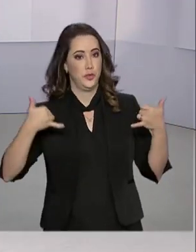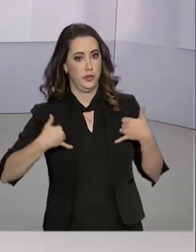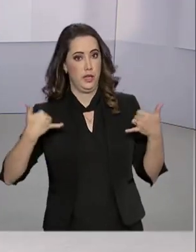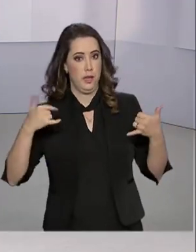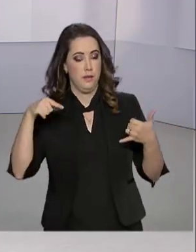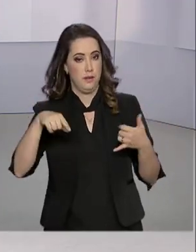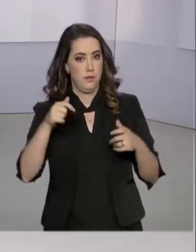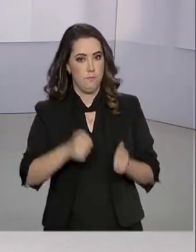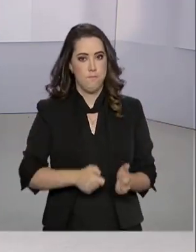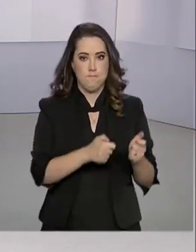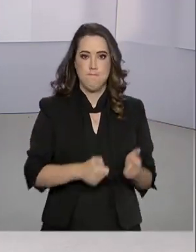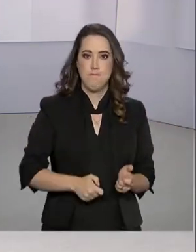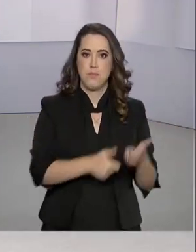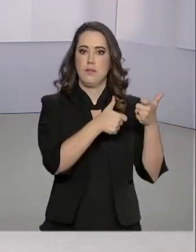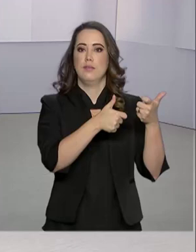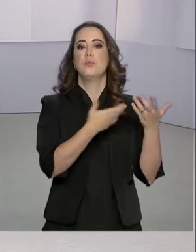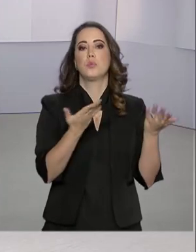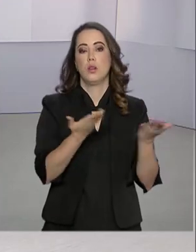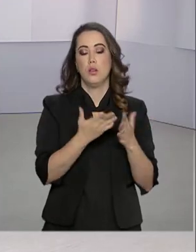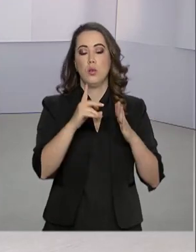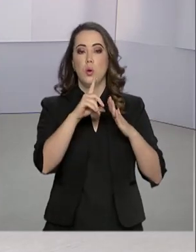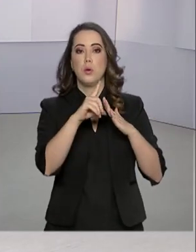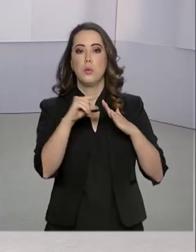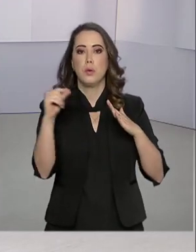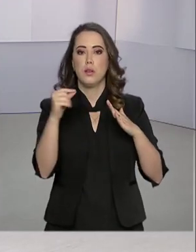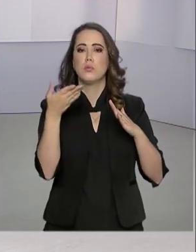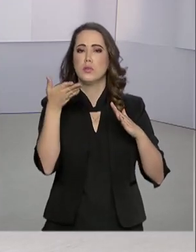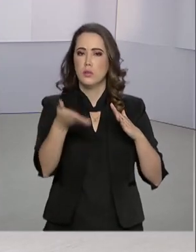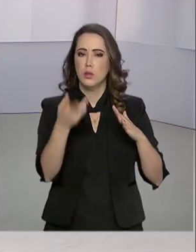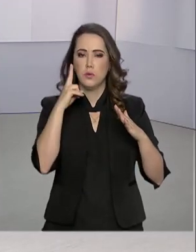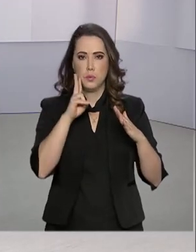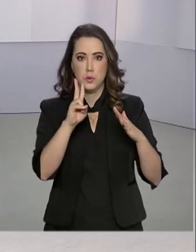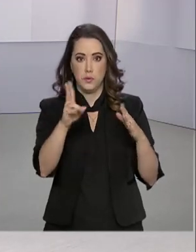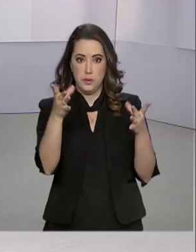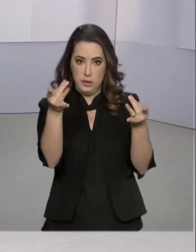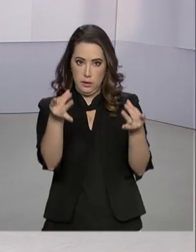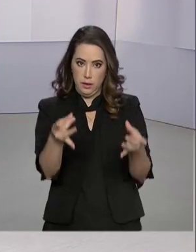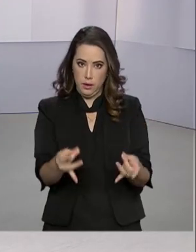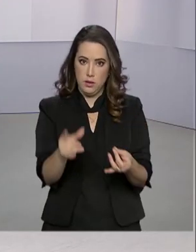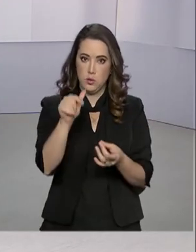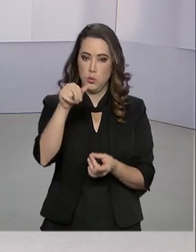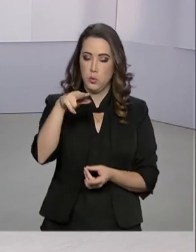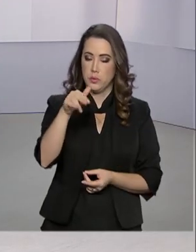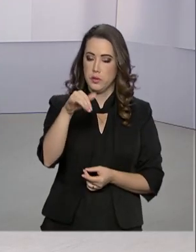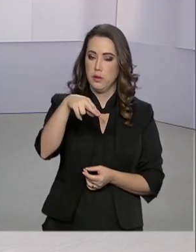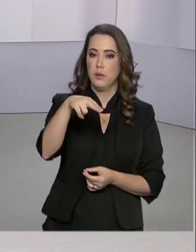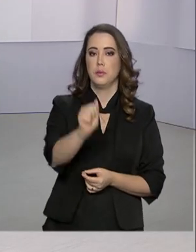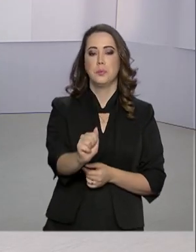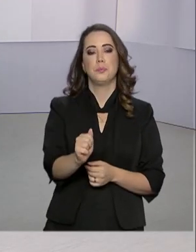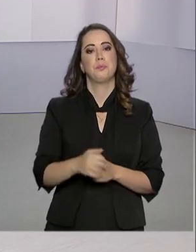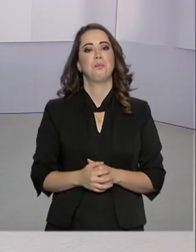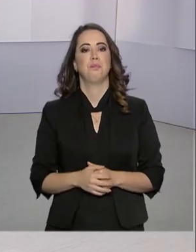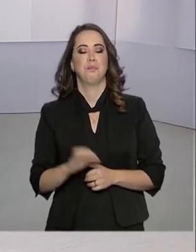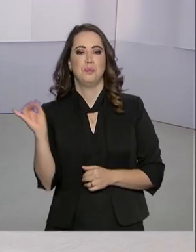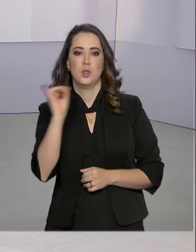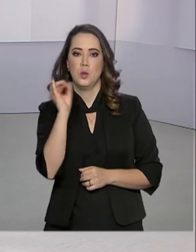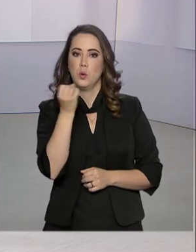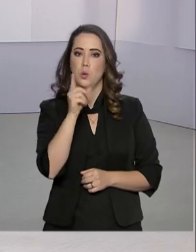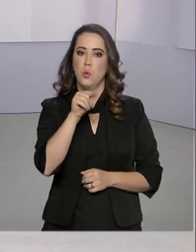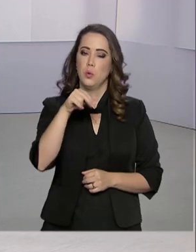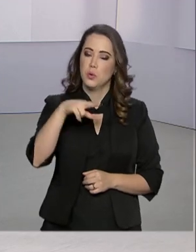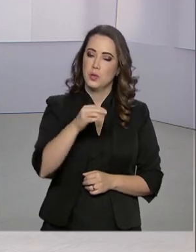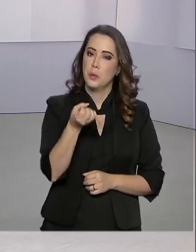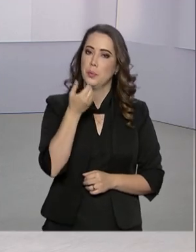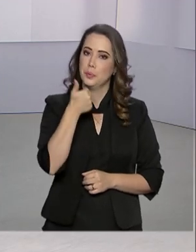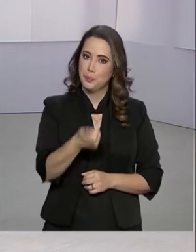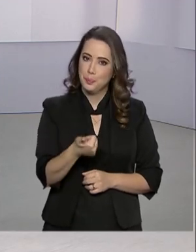fim de ano. Ele está no Palácio do Planalto e é pra lá que a gente vai agora conversar com a repórter Luciana Colares de Holanda. Oi, Luciana,